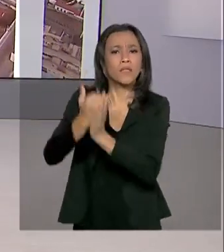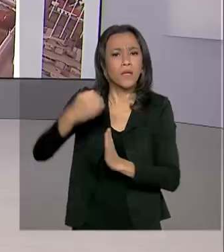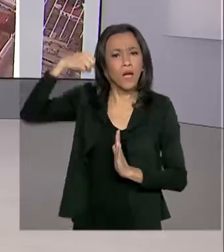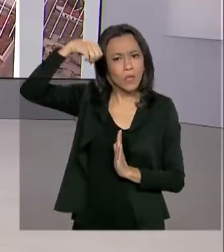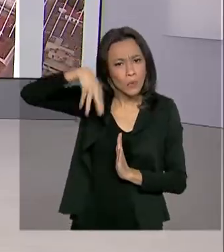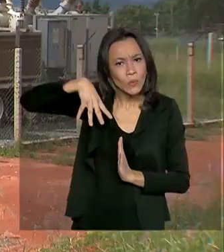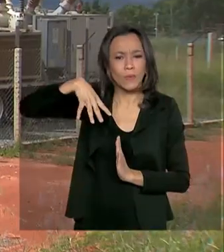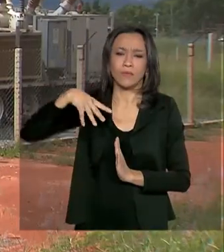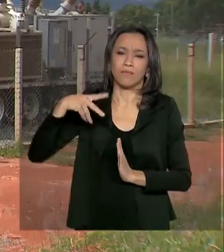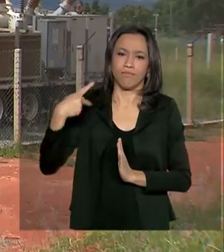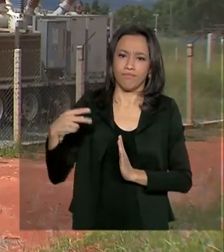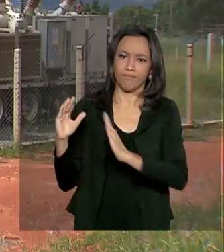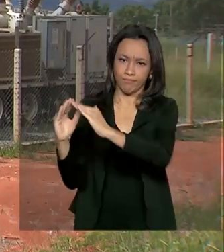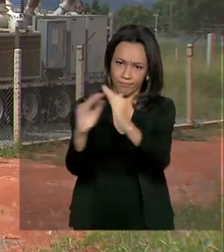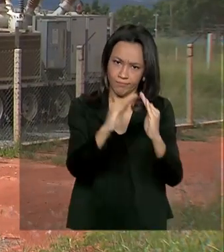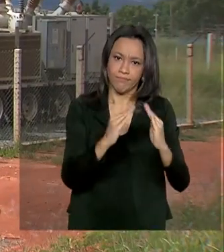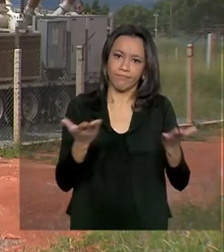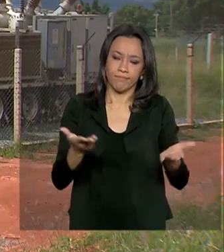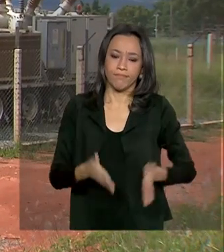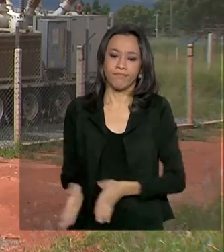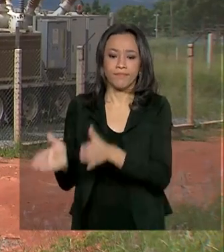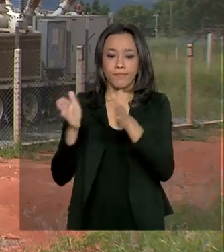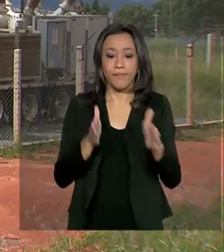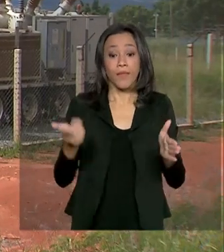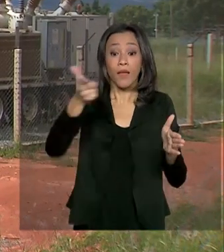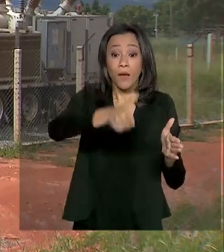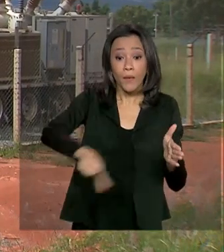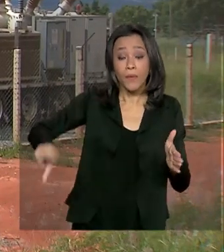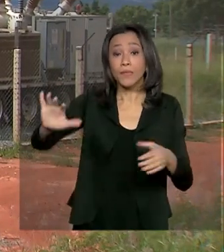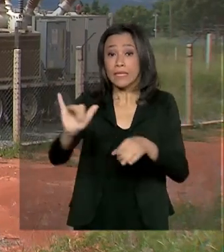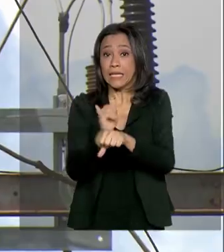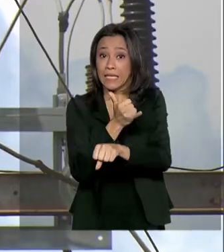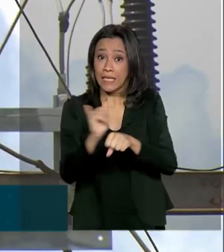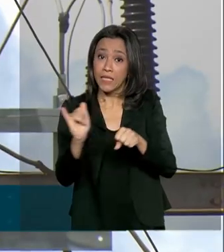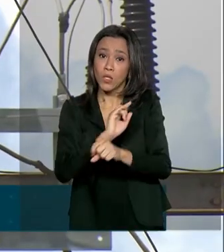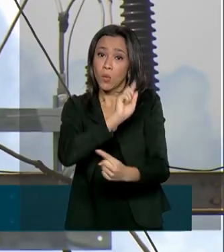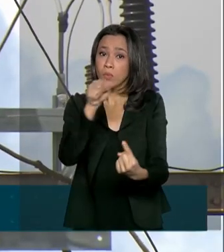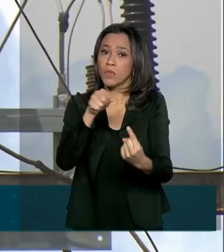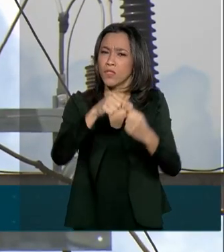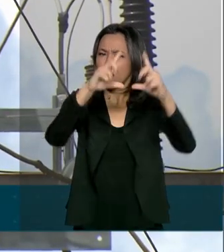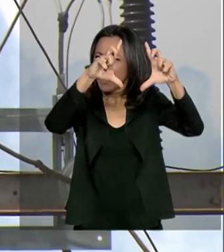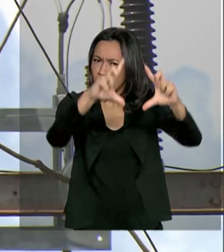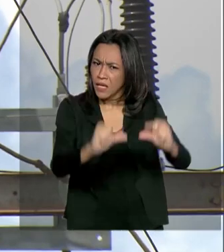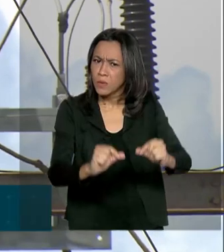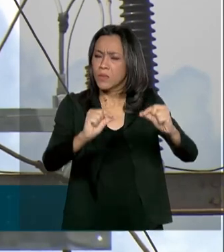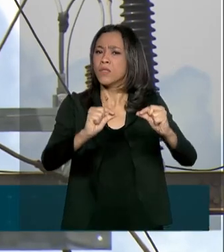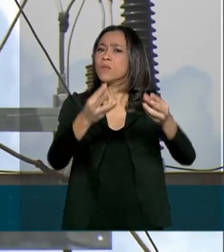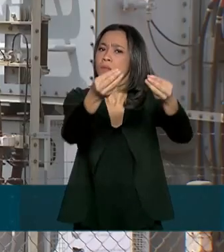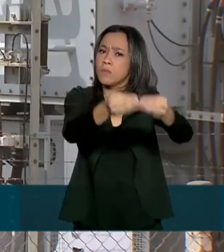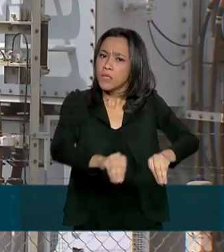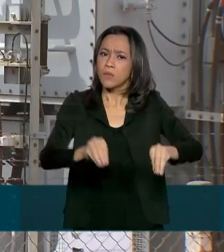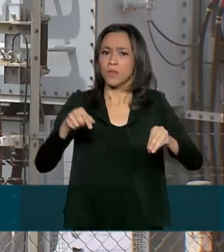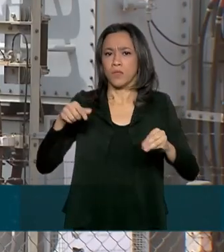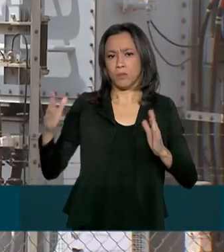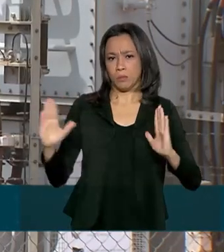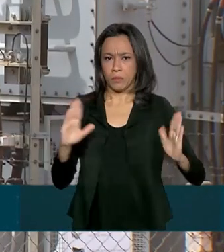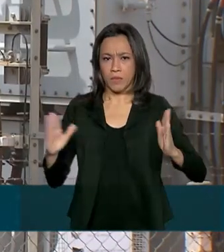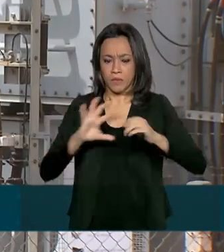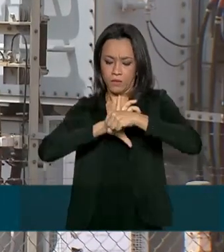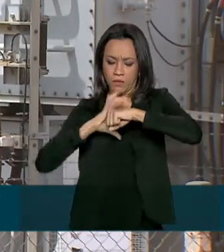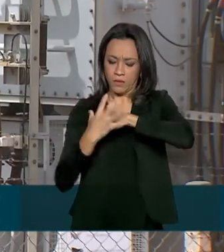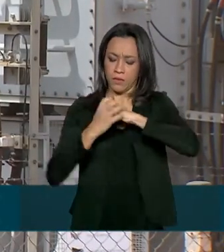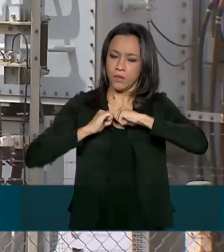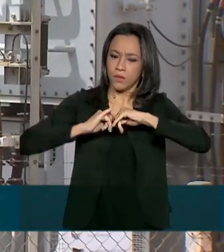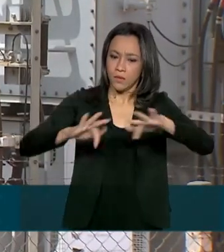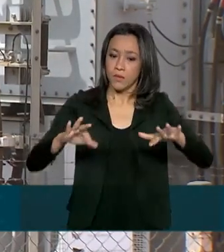consumidor. É mais uma medida para reduzir o impacto financeiro durante a pandemia. Desta vez, as